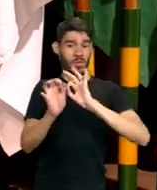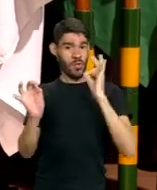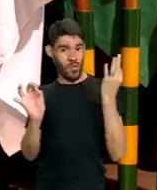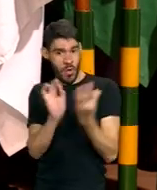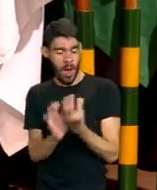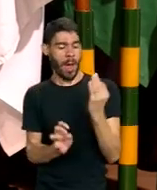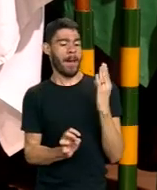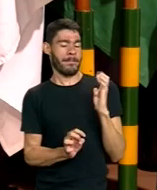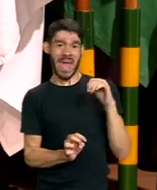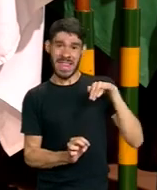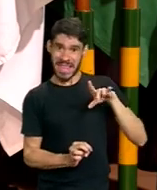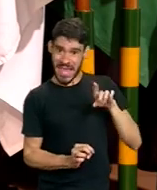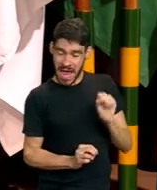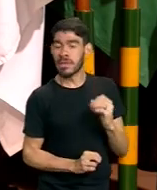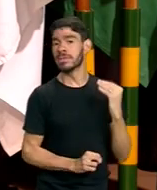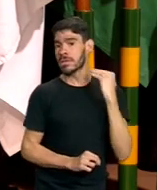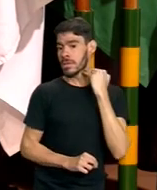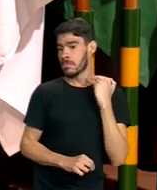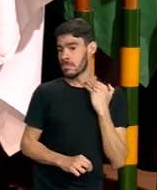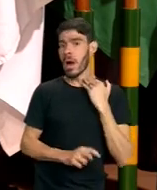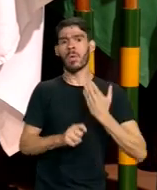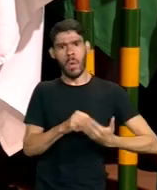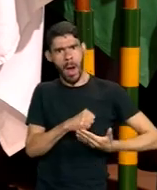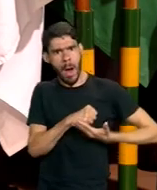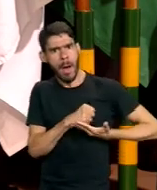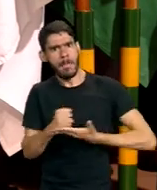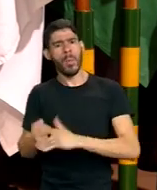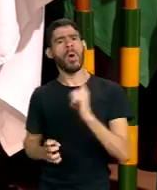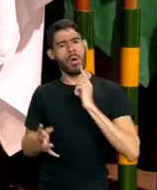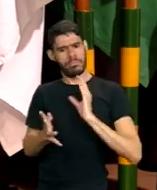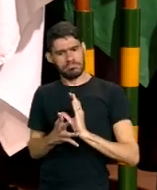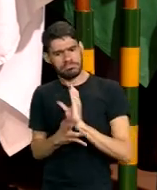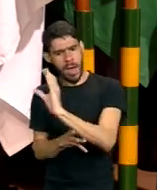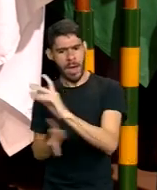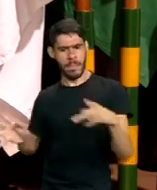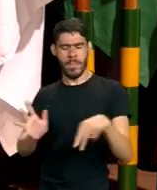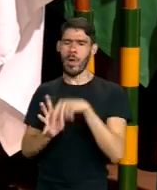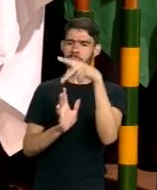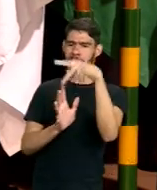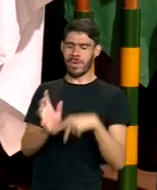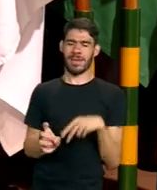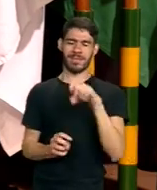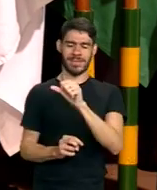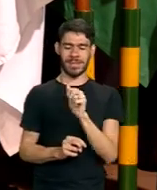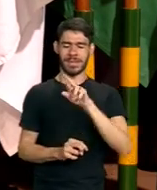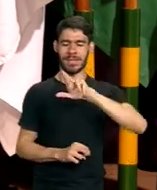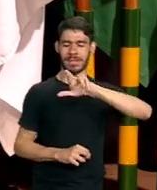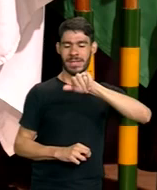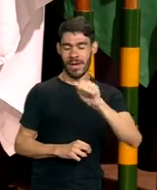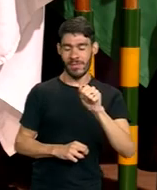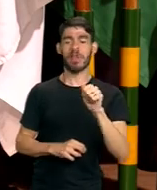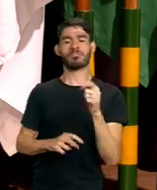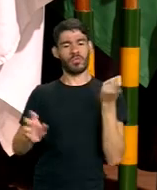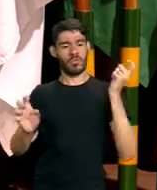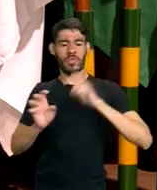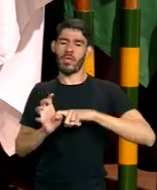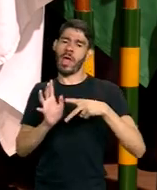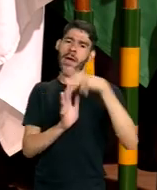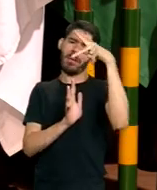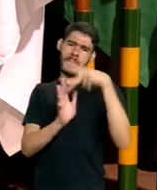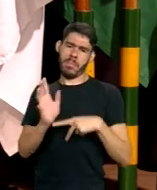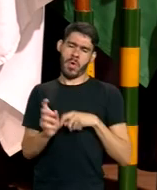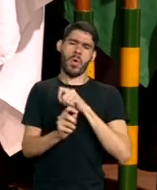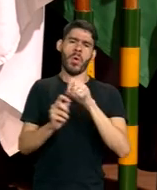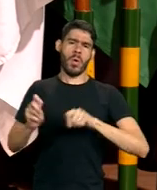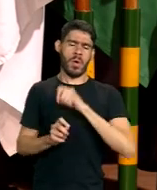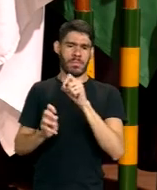BNDES é um grande aportador de recursos para o Plano Safra para voltar àquele programa de